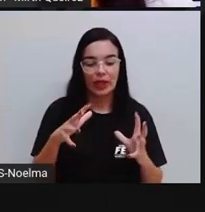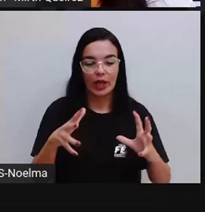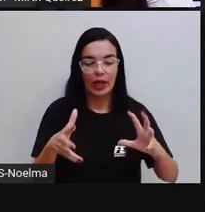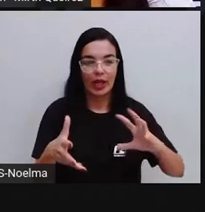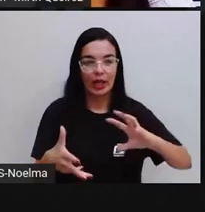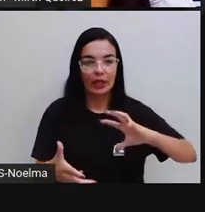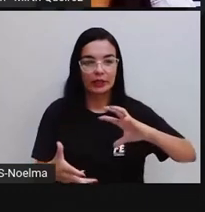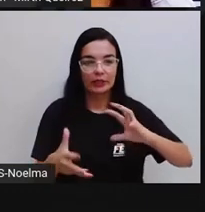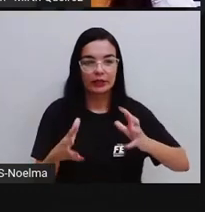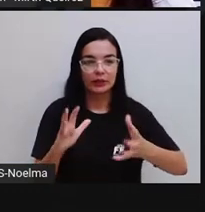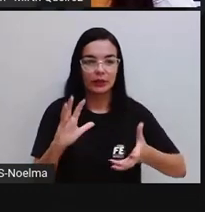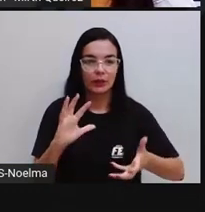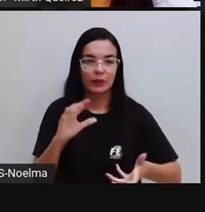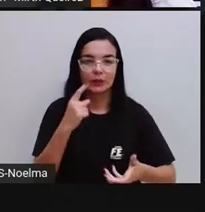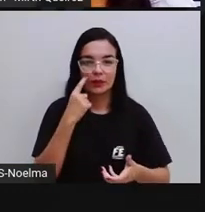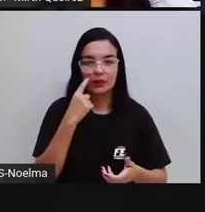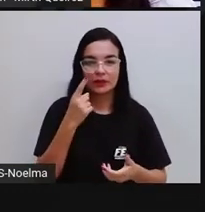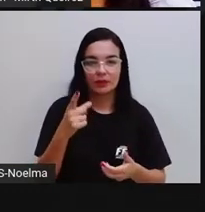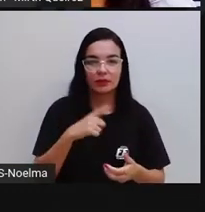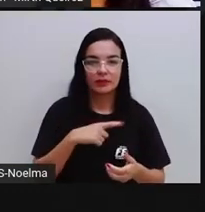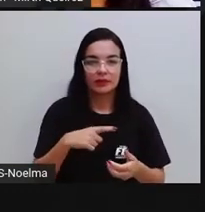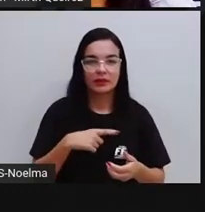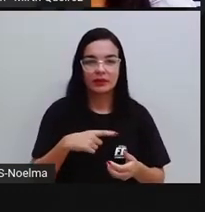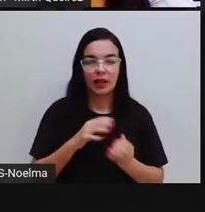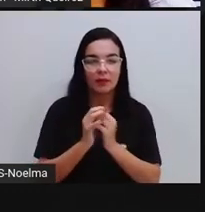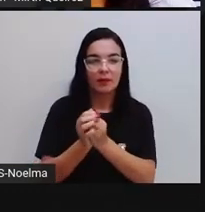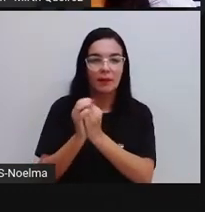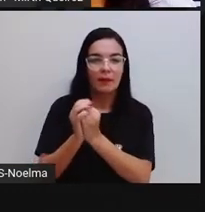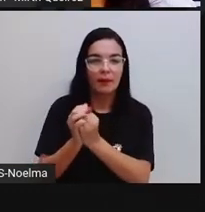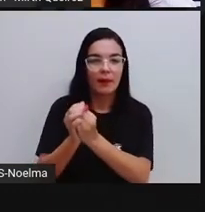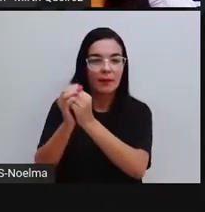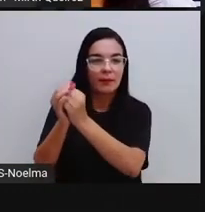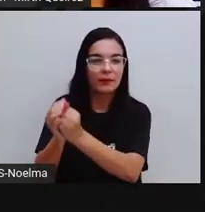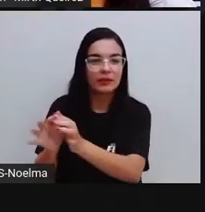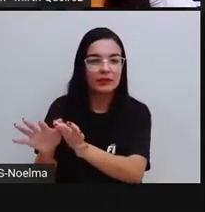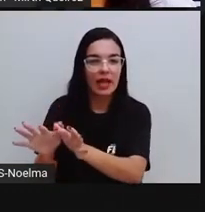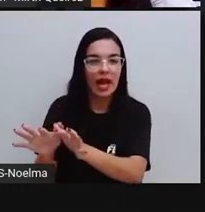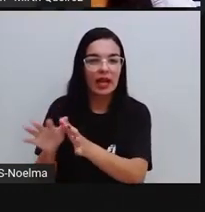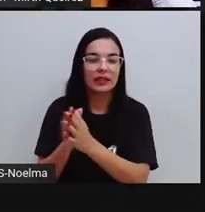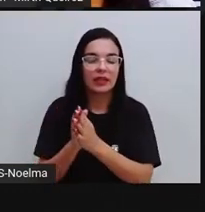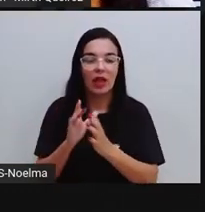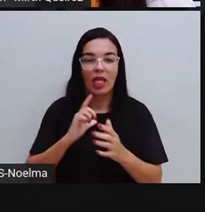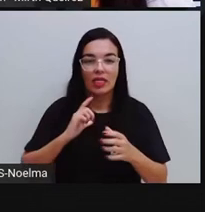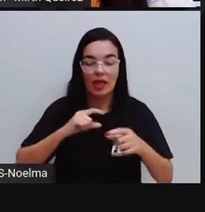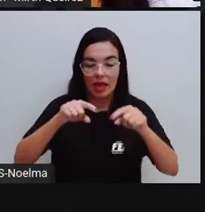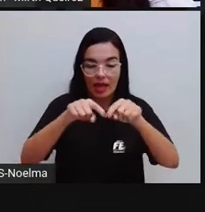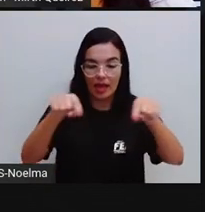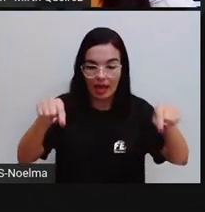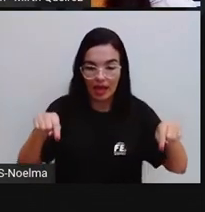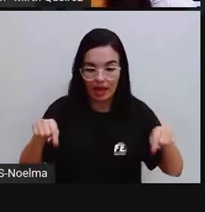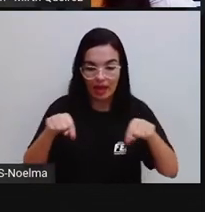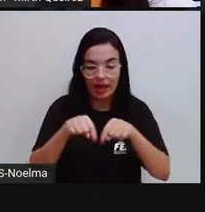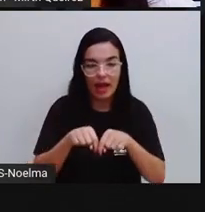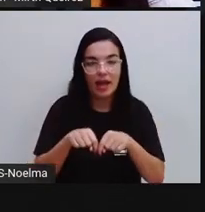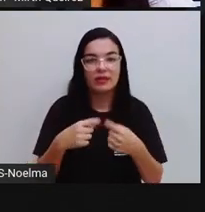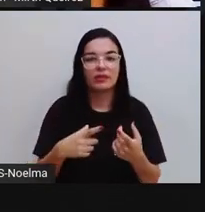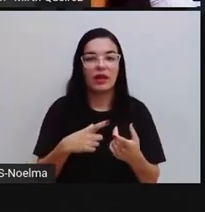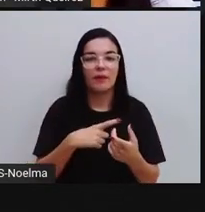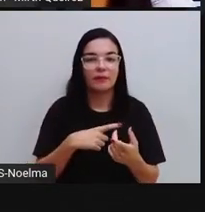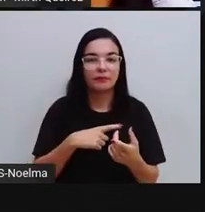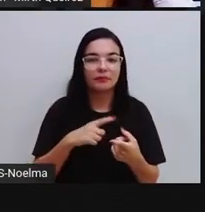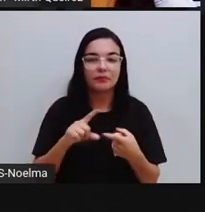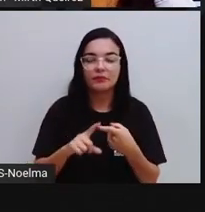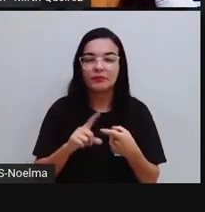um diamante, nós temos aqui a caixa, o dado,